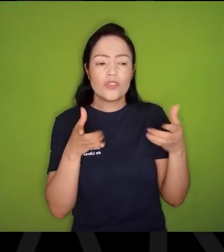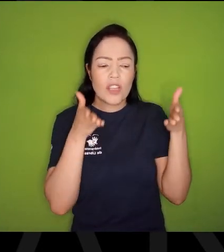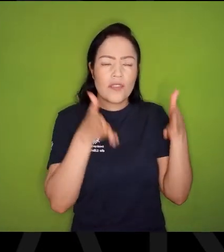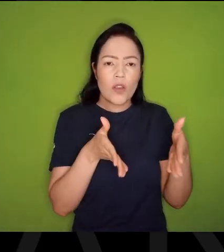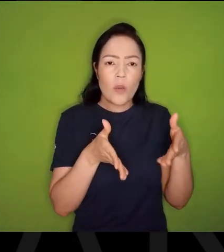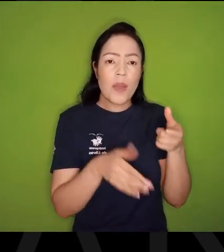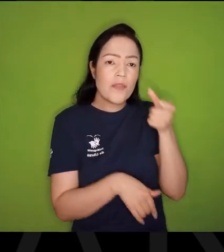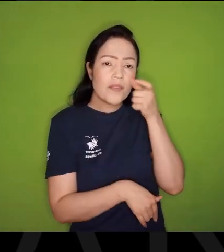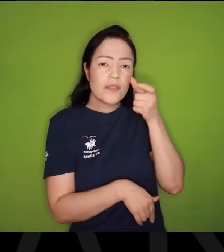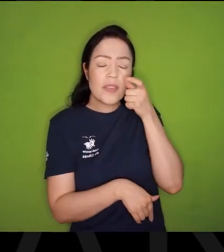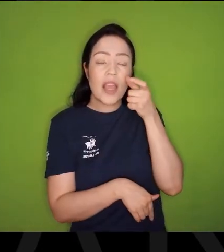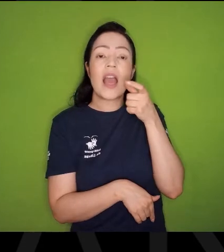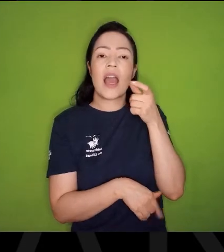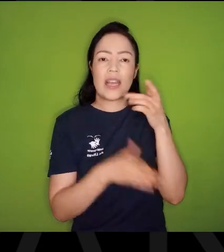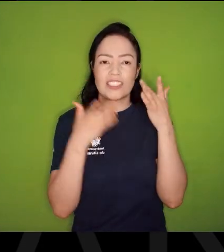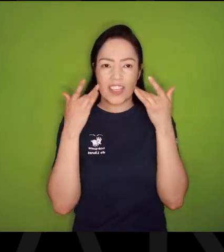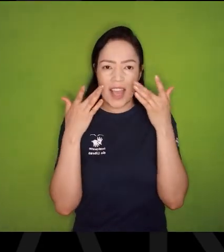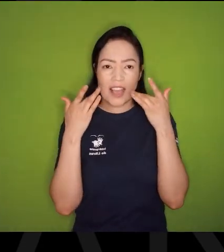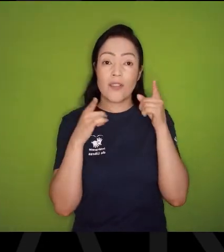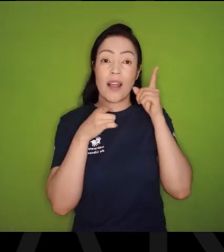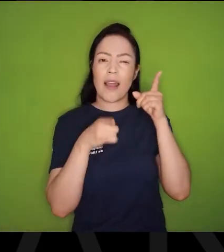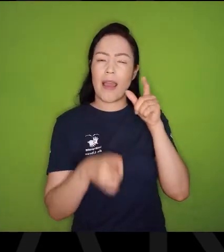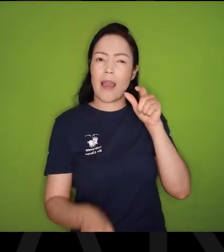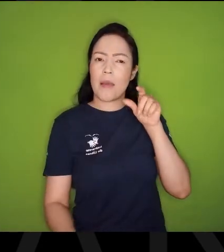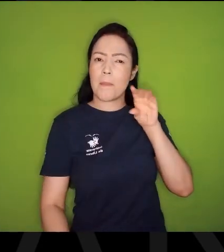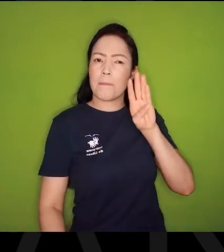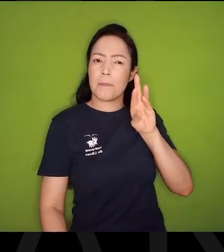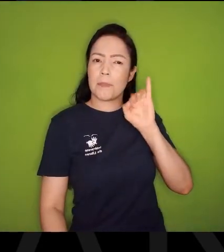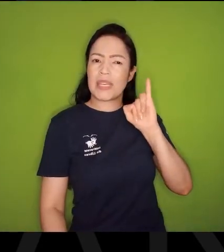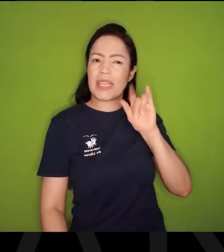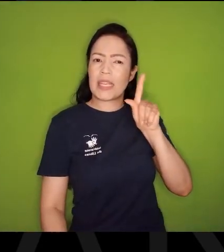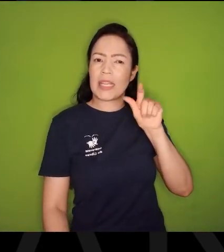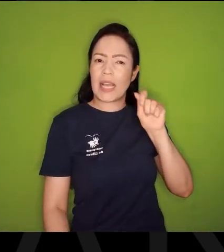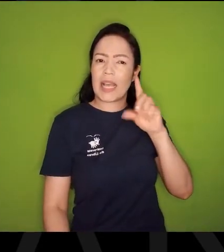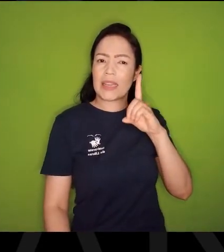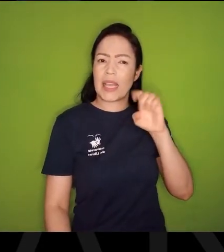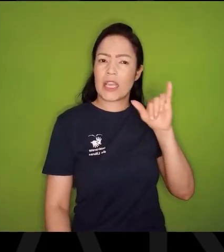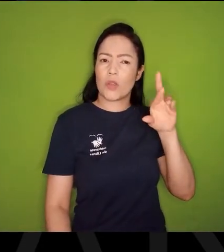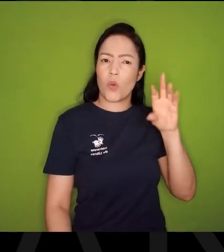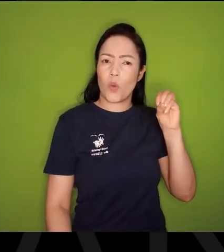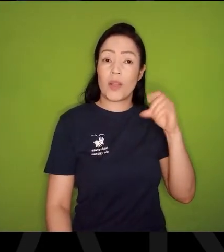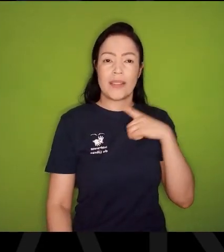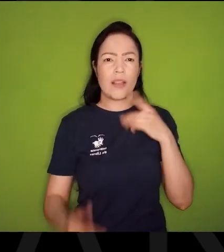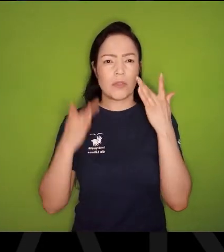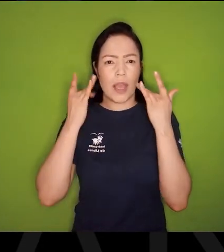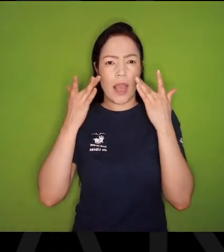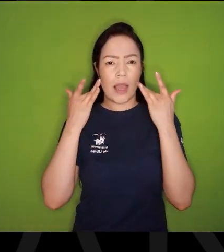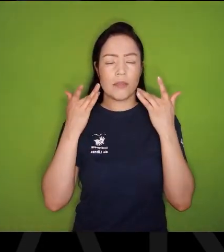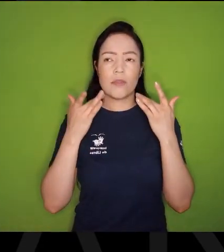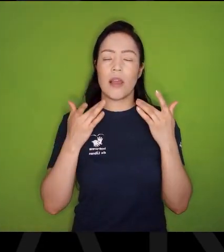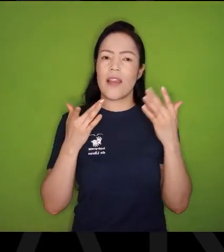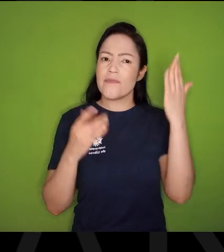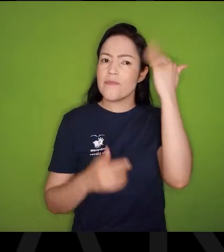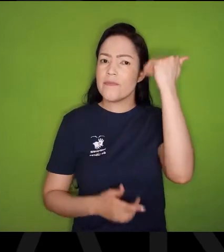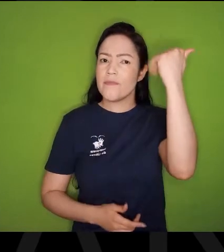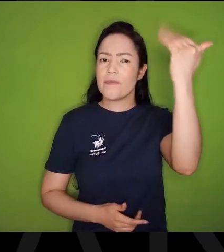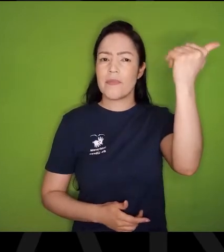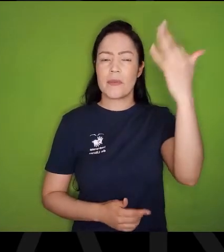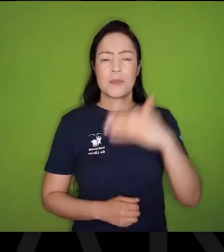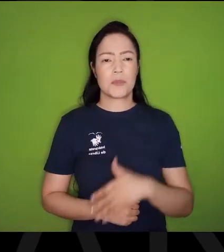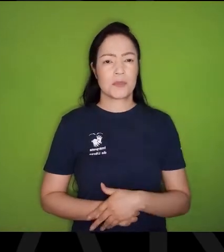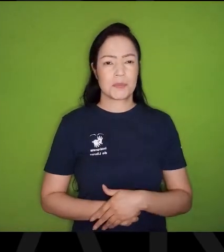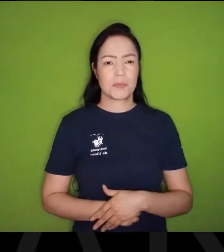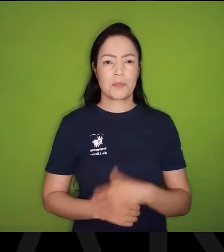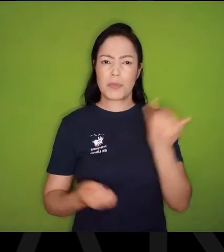Esse teatro, Isso é um teatro importante, Teatro Sérgio Cardoso, Eu sabia de ouvido, Muito ligado a teatro no